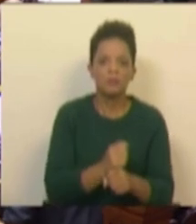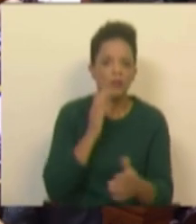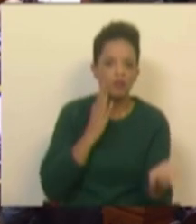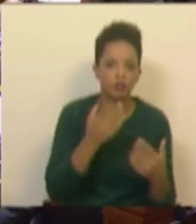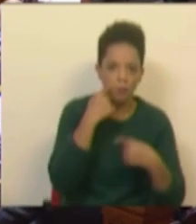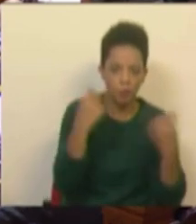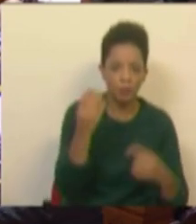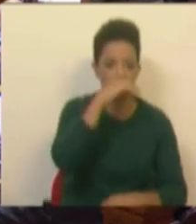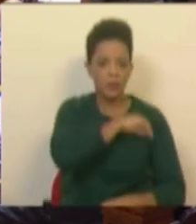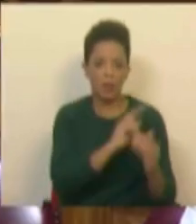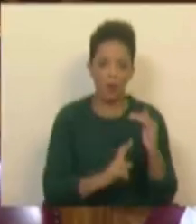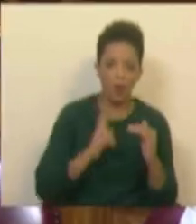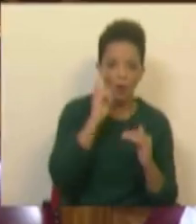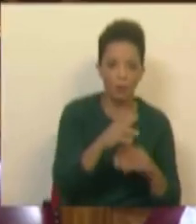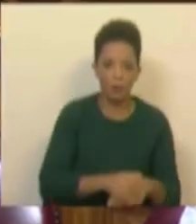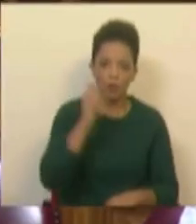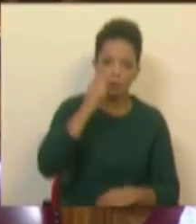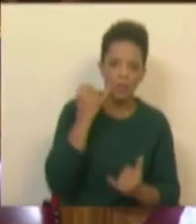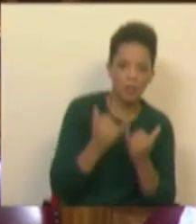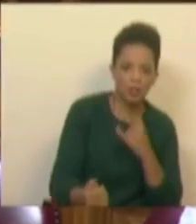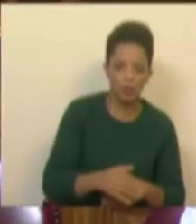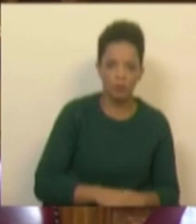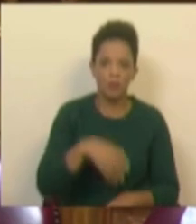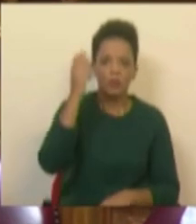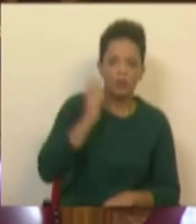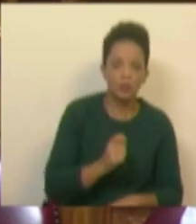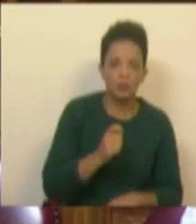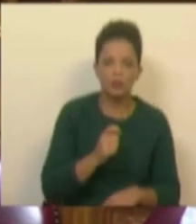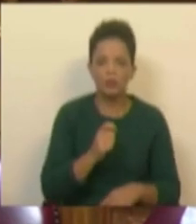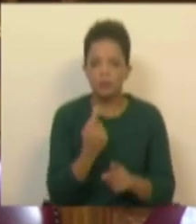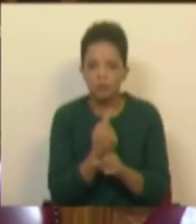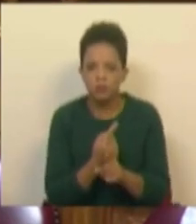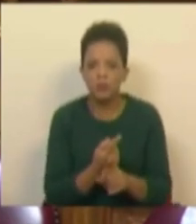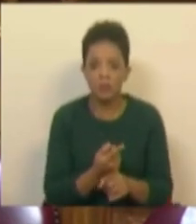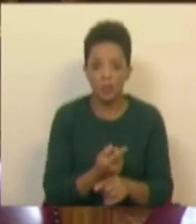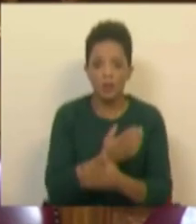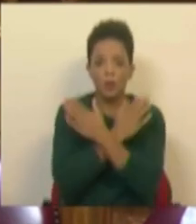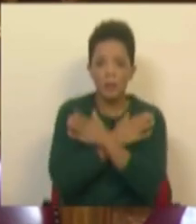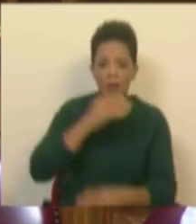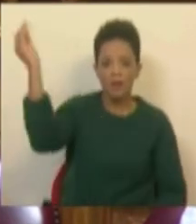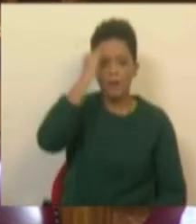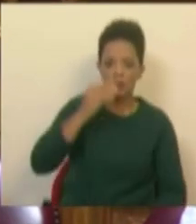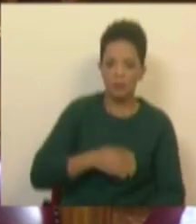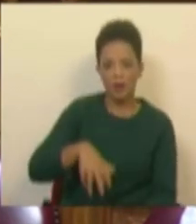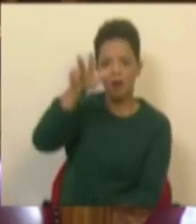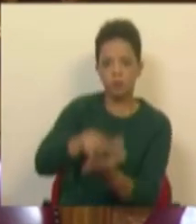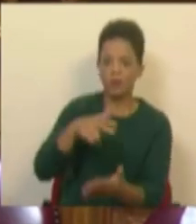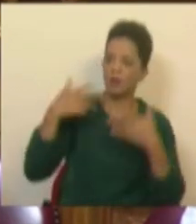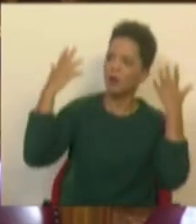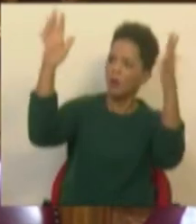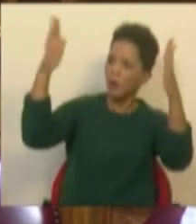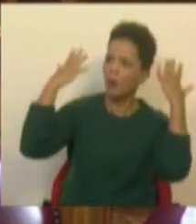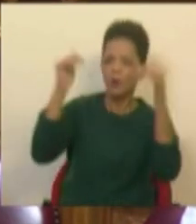no aumento de salário, no subsídio de risco, no subsídio de insularidade. Os falsos amigos aprovaram e aplaudiram